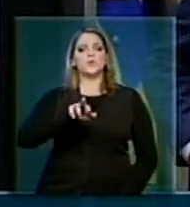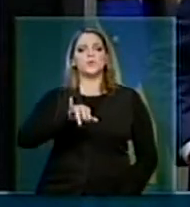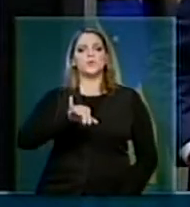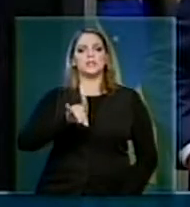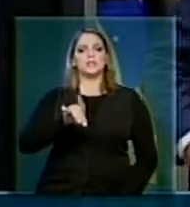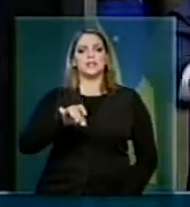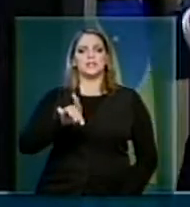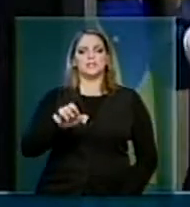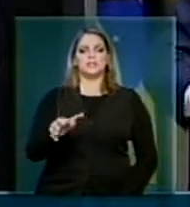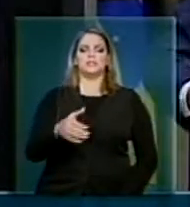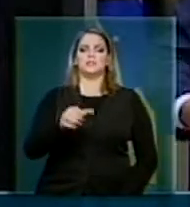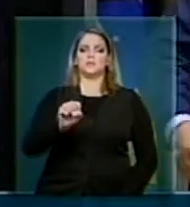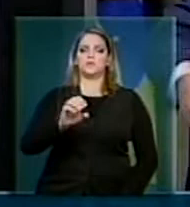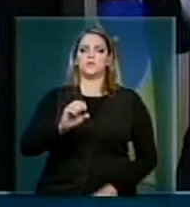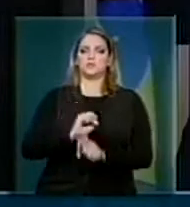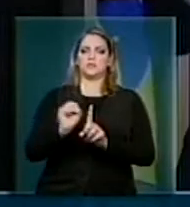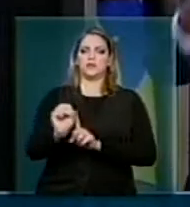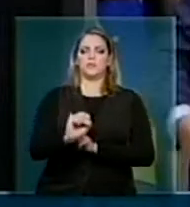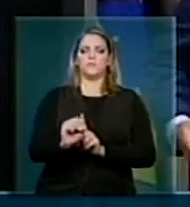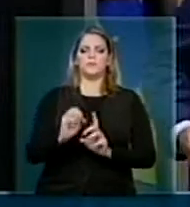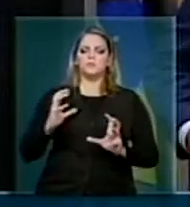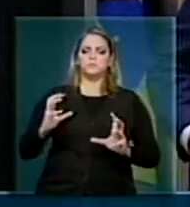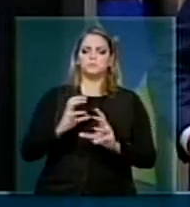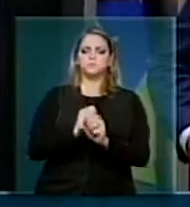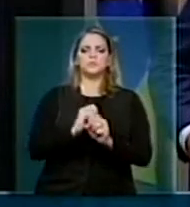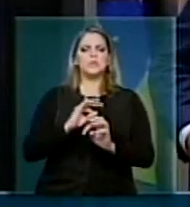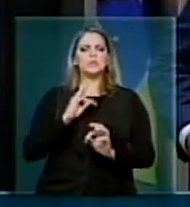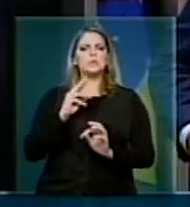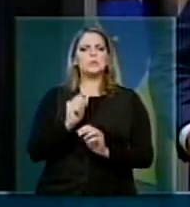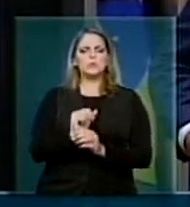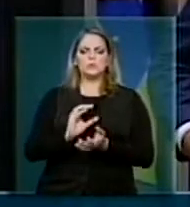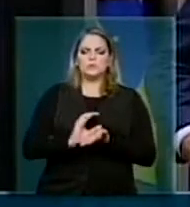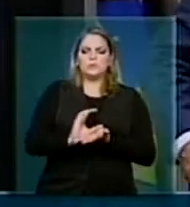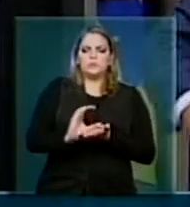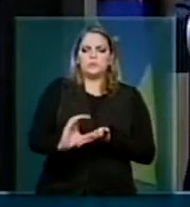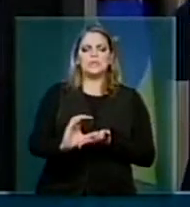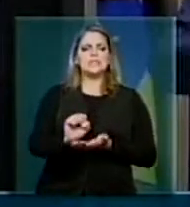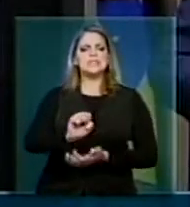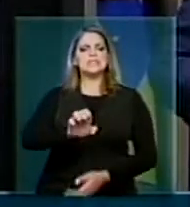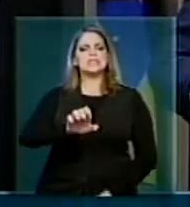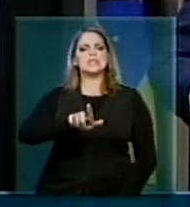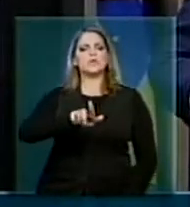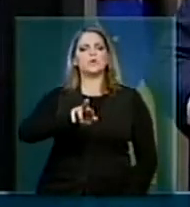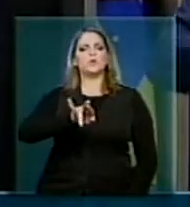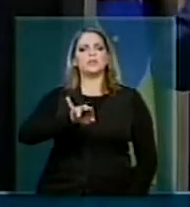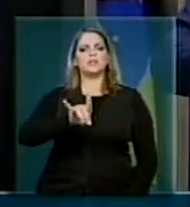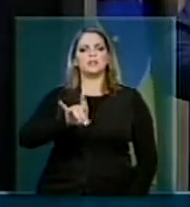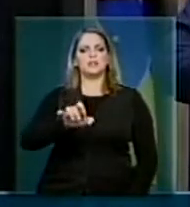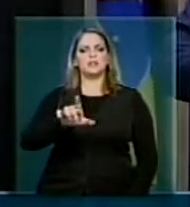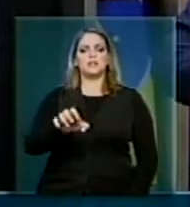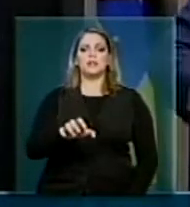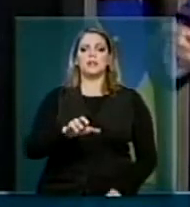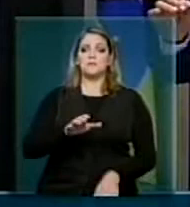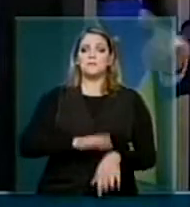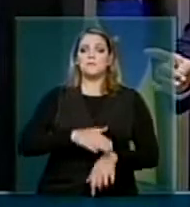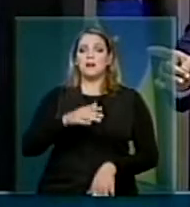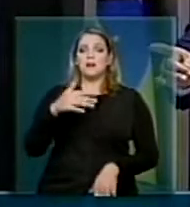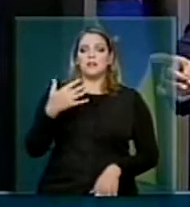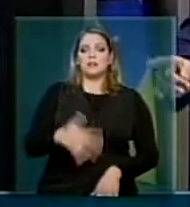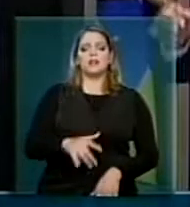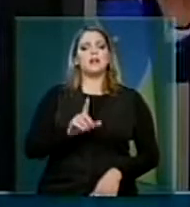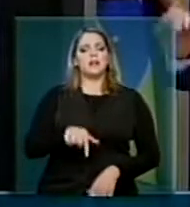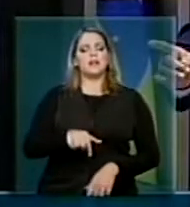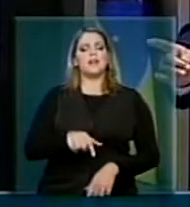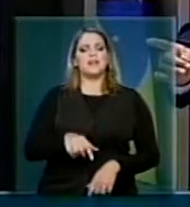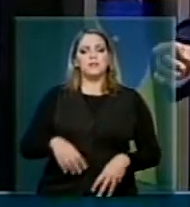contribuições sociais que custeiam a Seguridade são maiores as receitas de que as